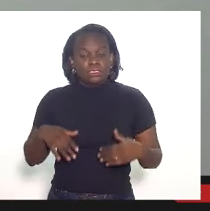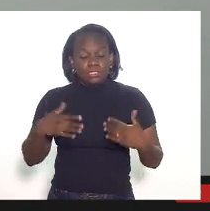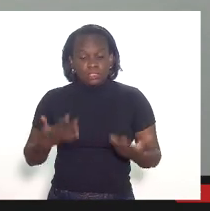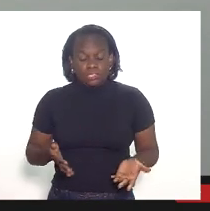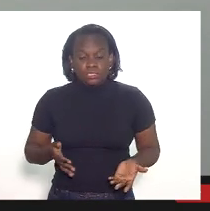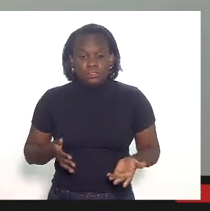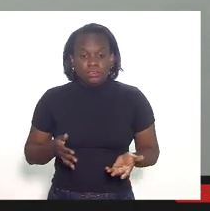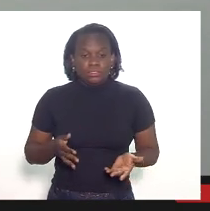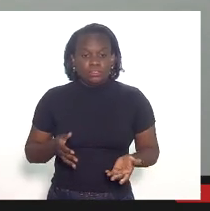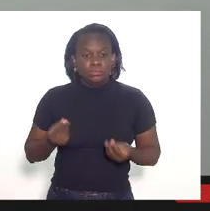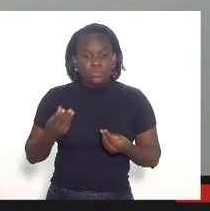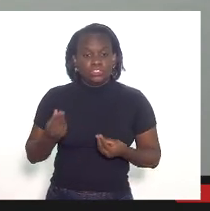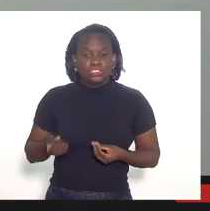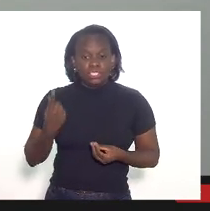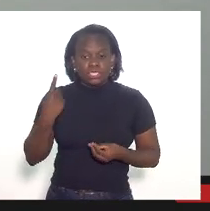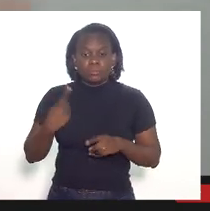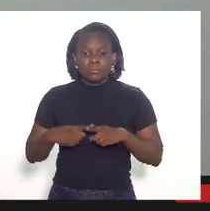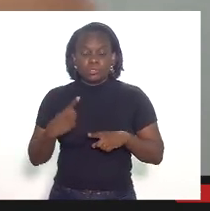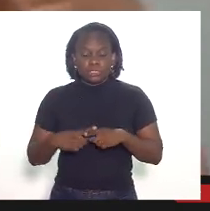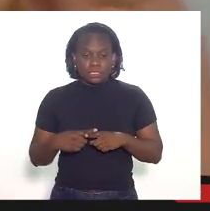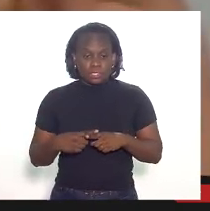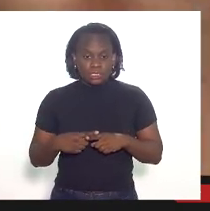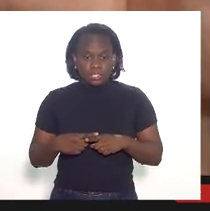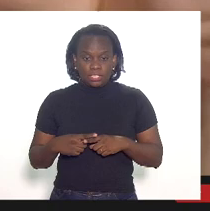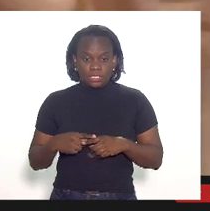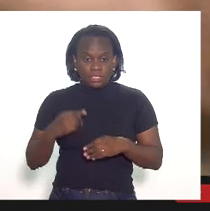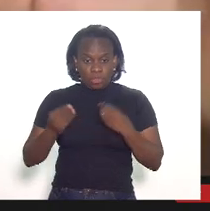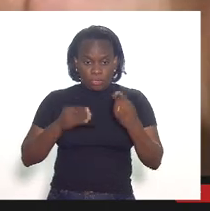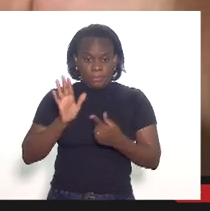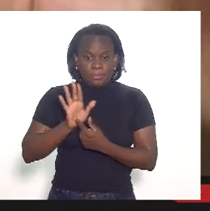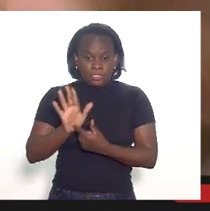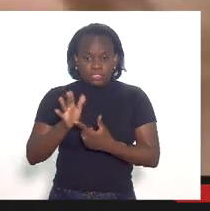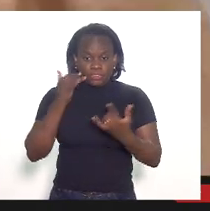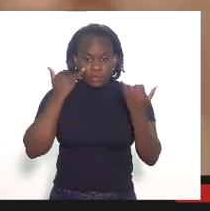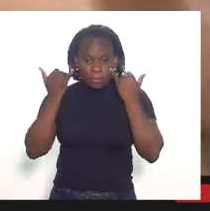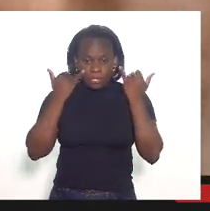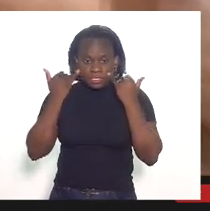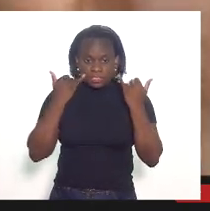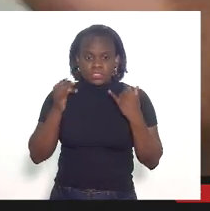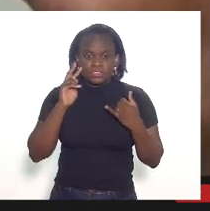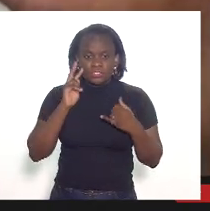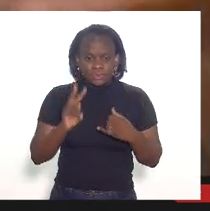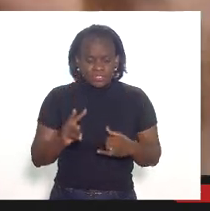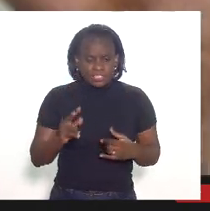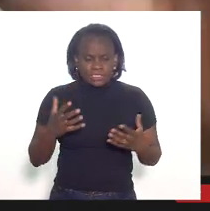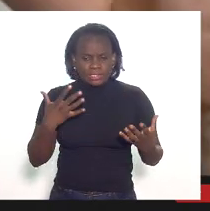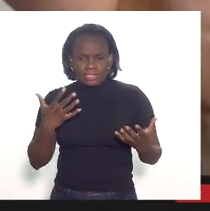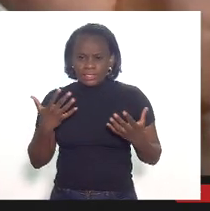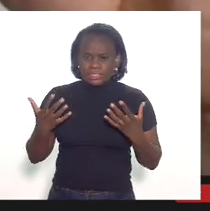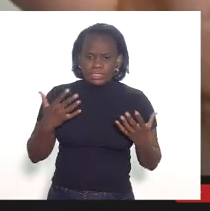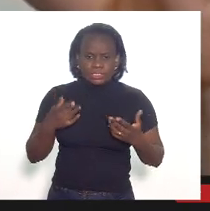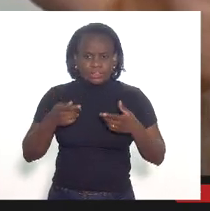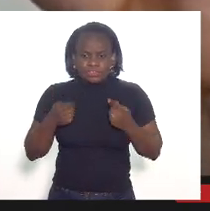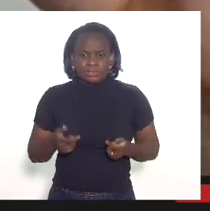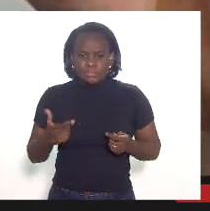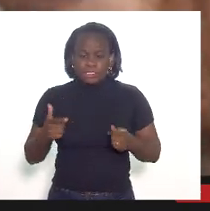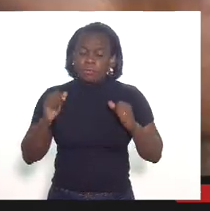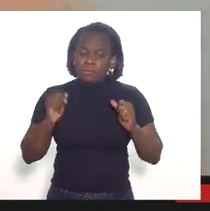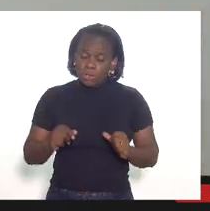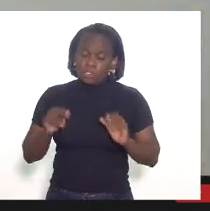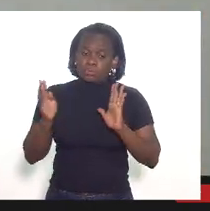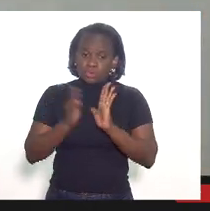assim é muito estranho porque a forma como são apresentadas as informações nos dão extremamente insegurança elas podem sim ter sido